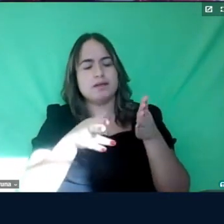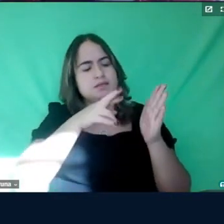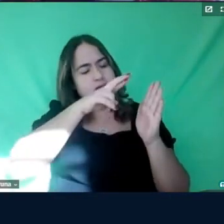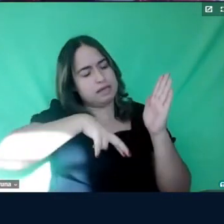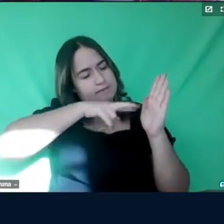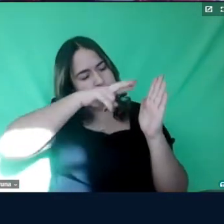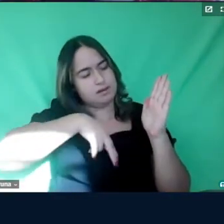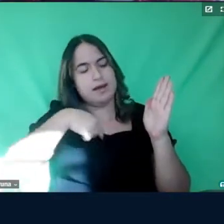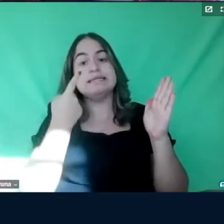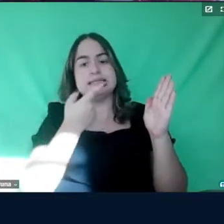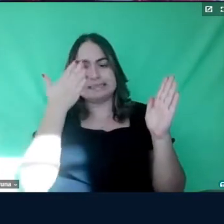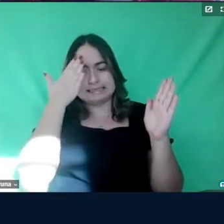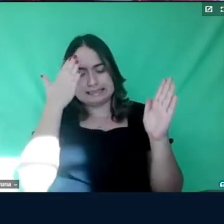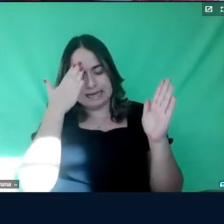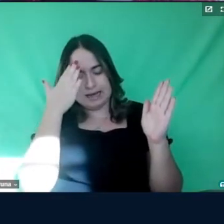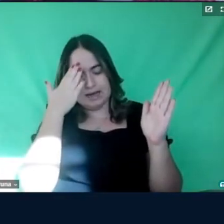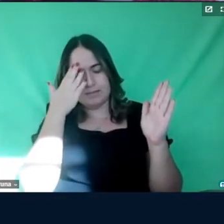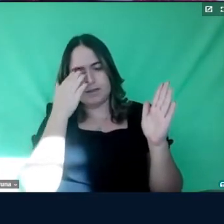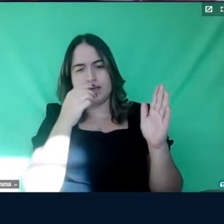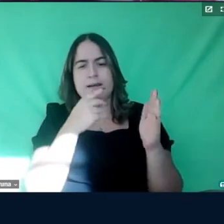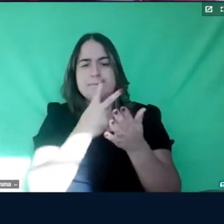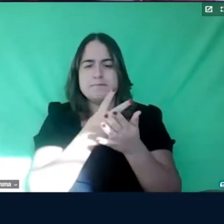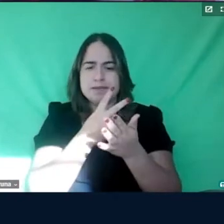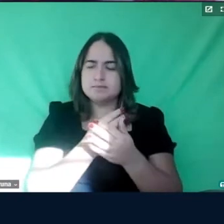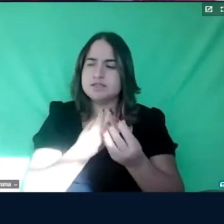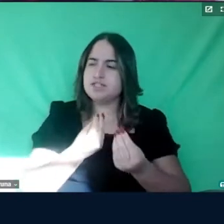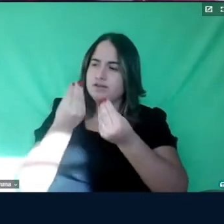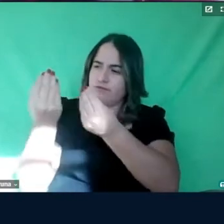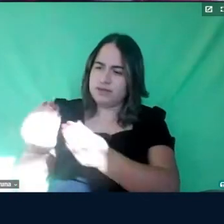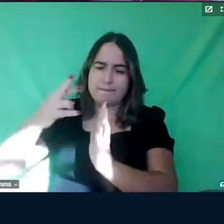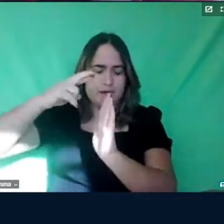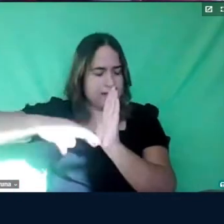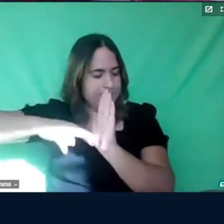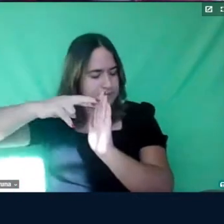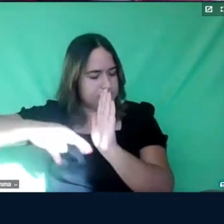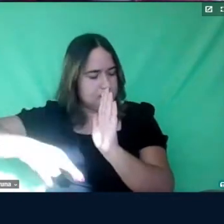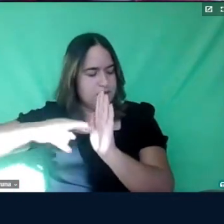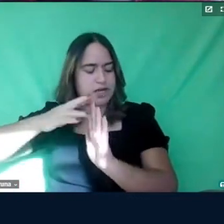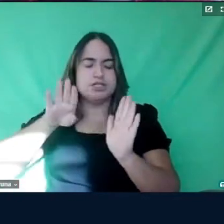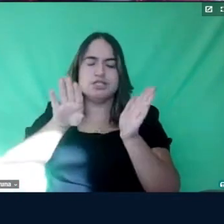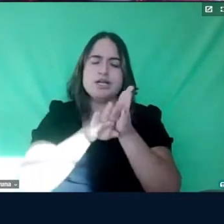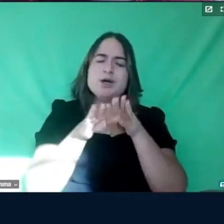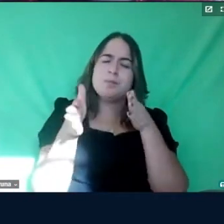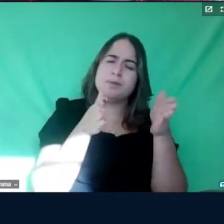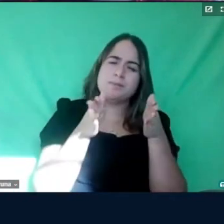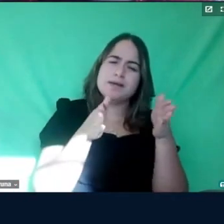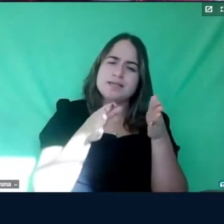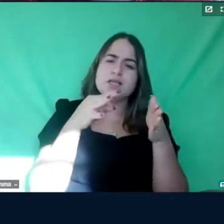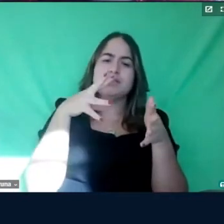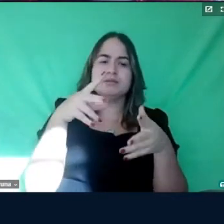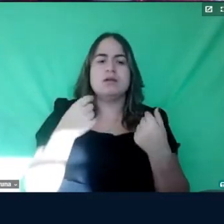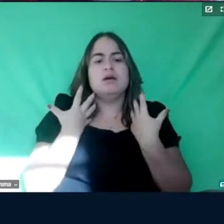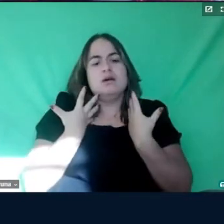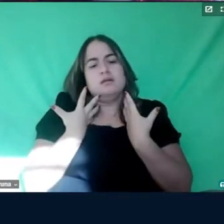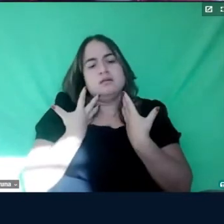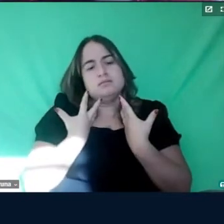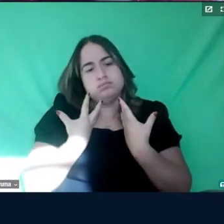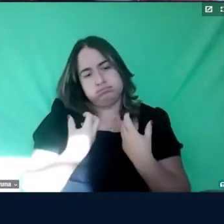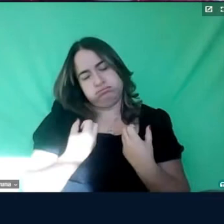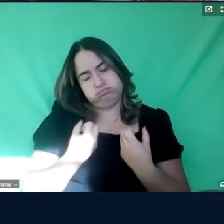sabe como é, por mais que passe por revisão, chega uma hora que estão todos cansados, né?